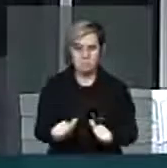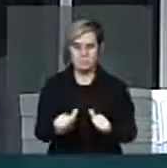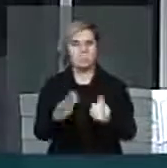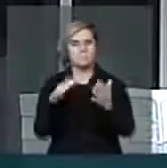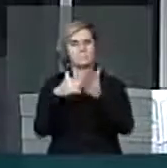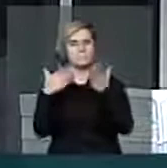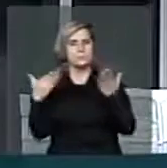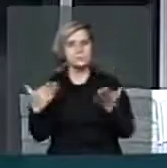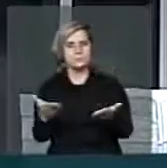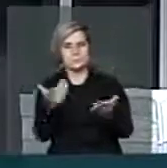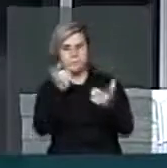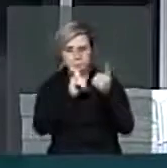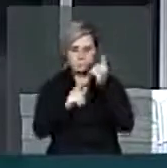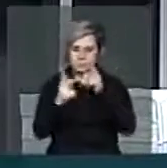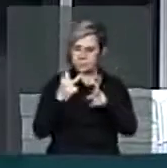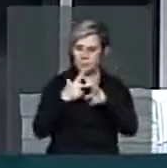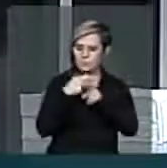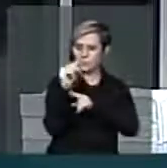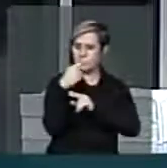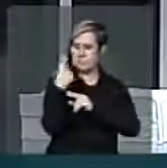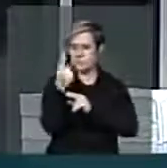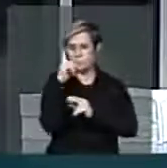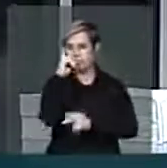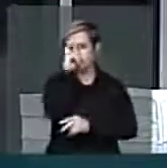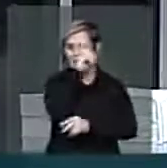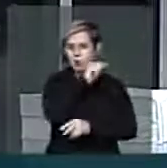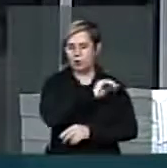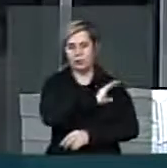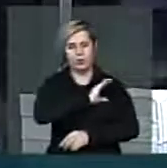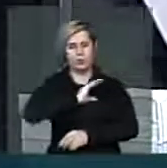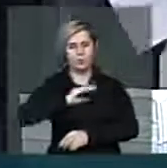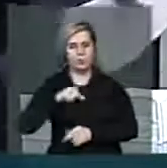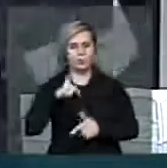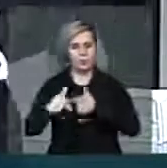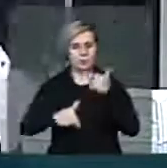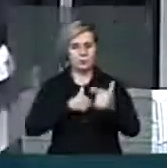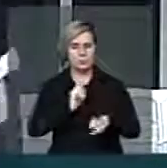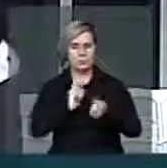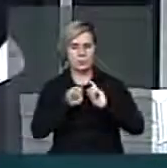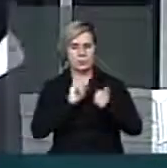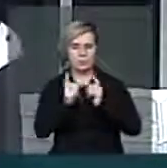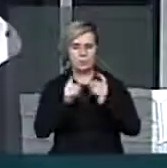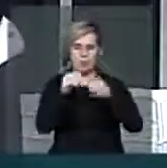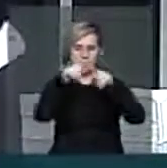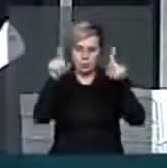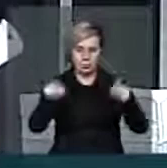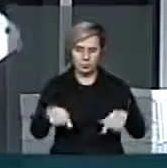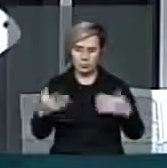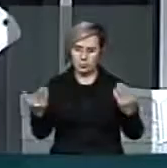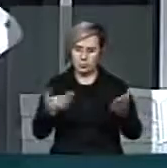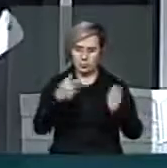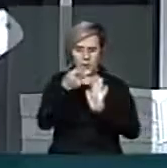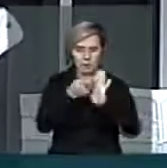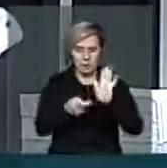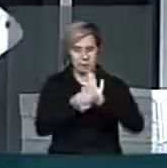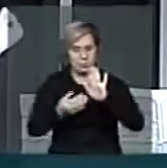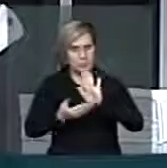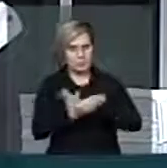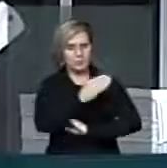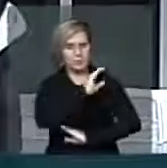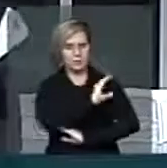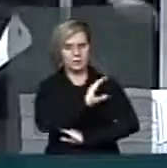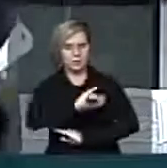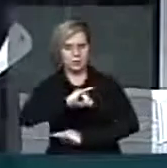momento, vencemos uma importante batalha, foi na Comissão de Trabalho, Administração e Serviço Público. Agora o projeto segue para a CCJ.